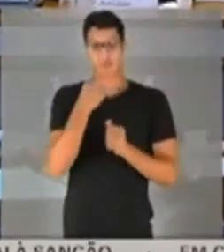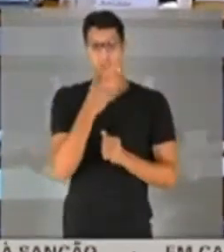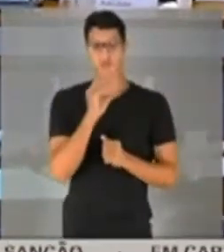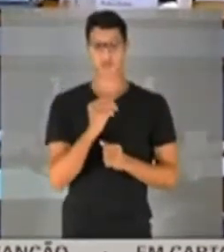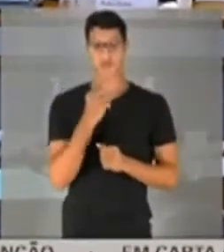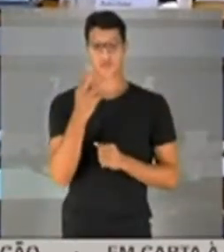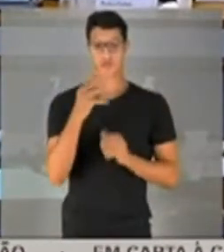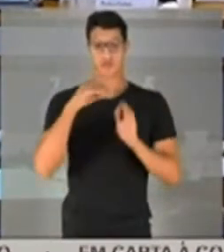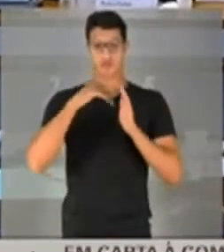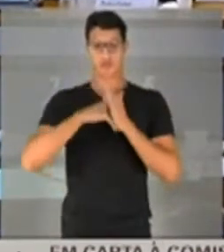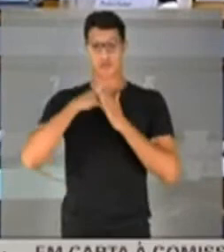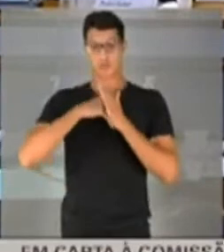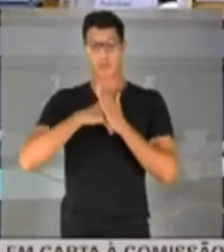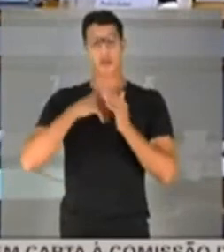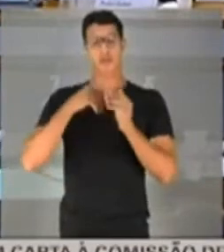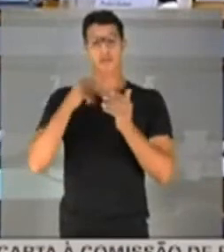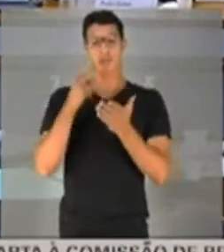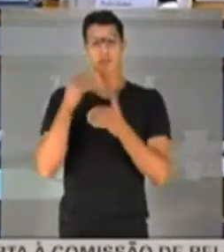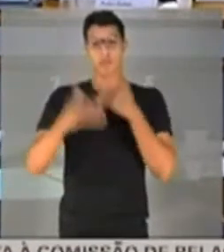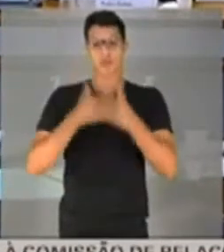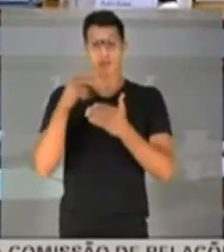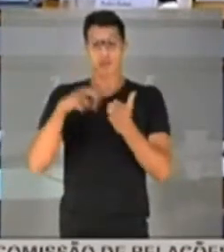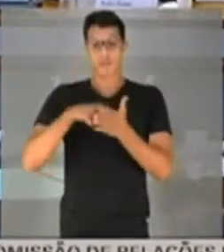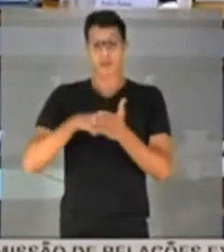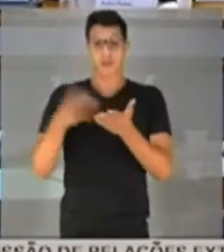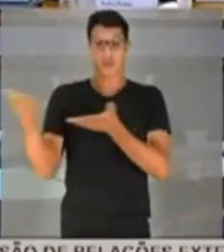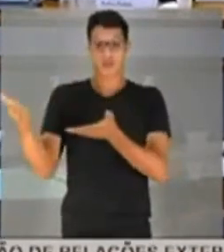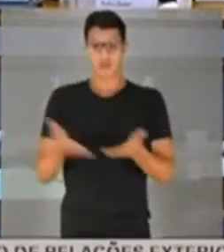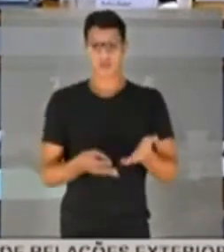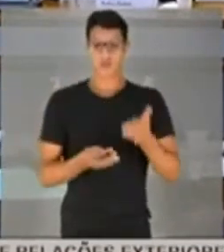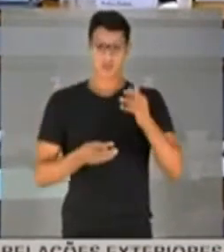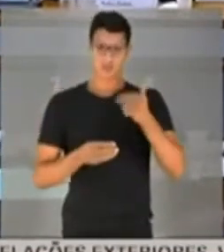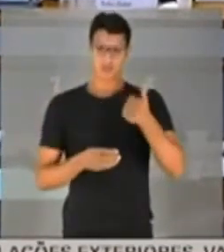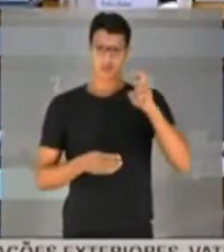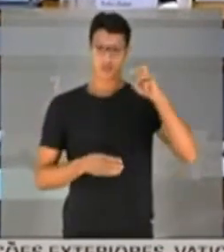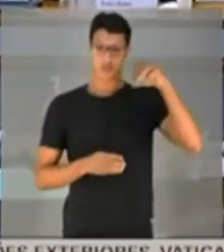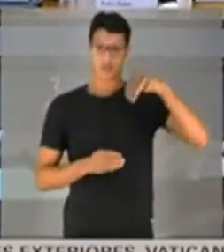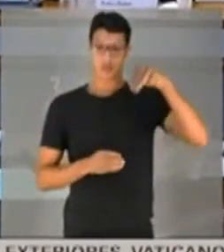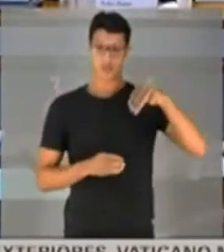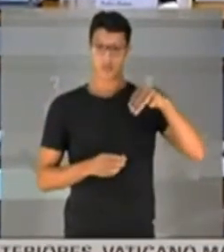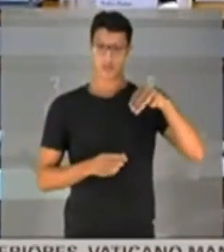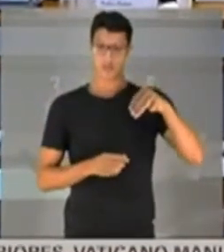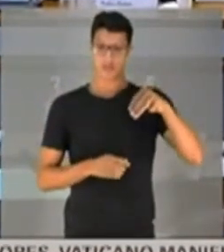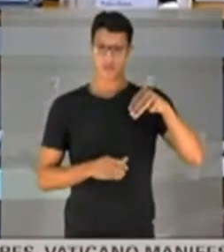do Código de Processo Penal. Eu passarei a palavra por 15 minutos,